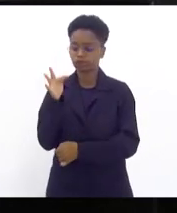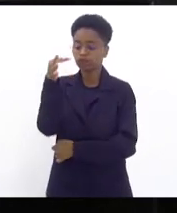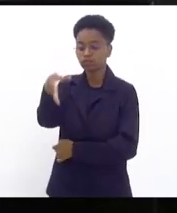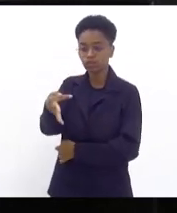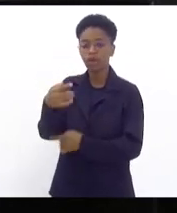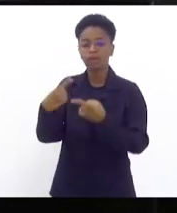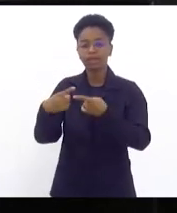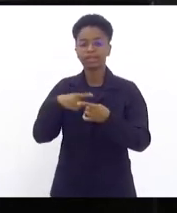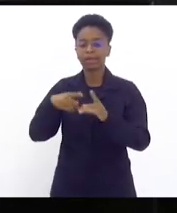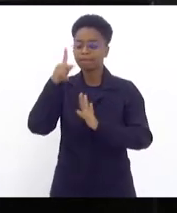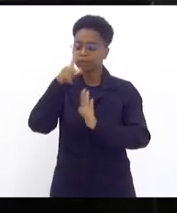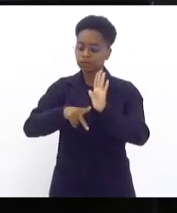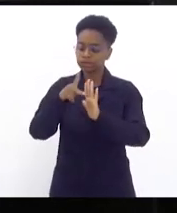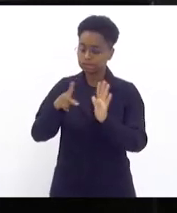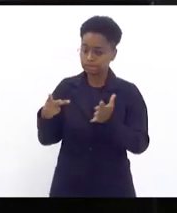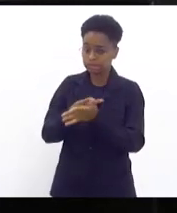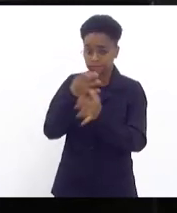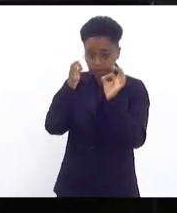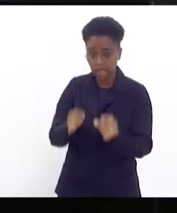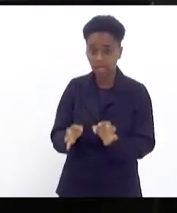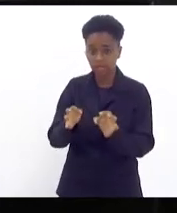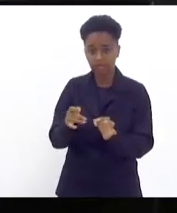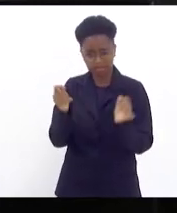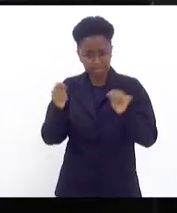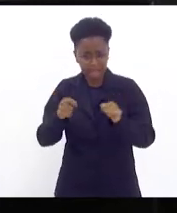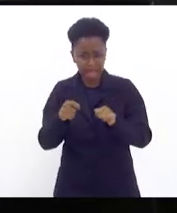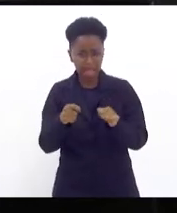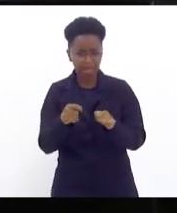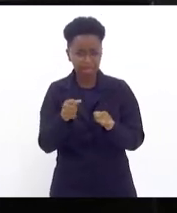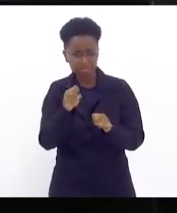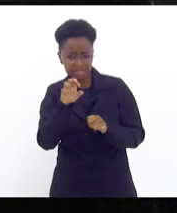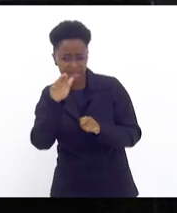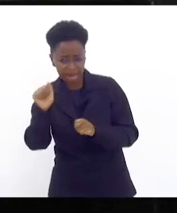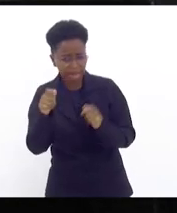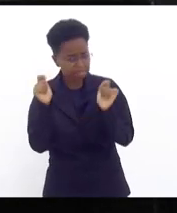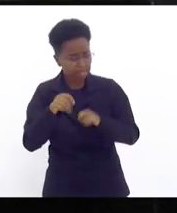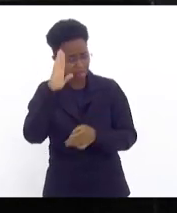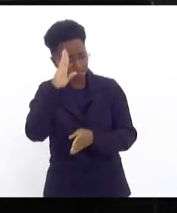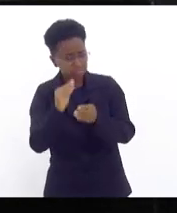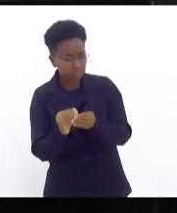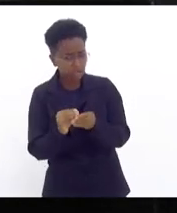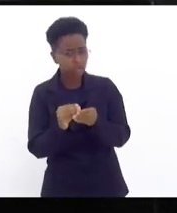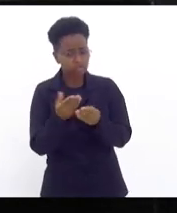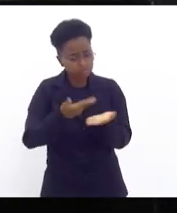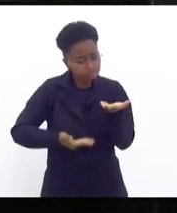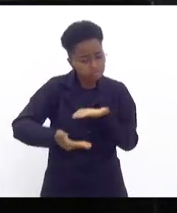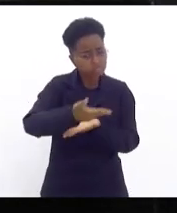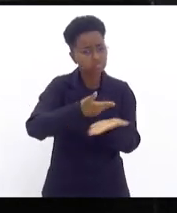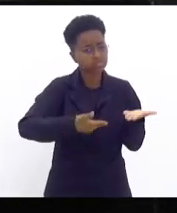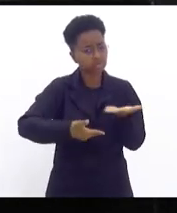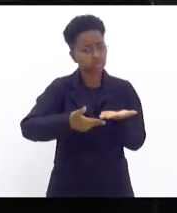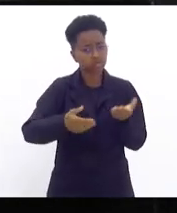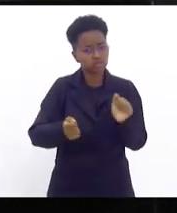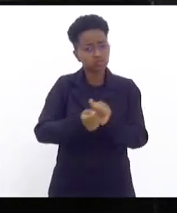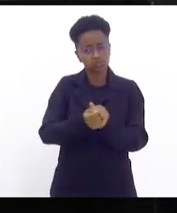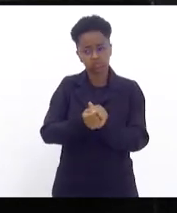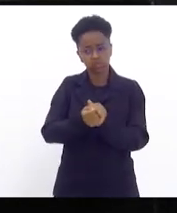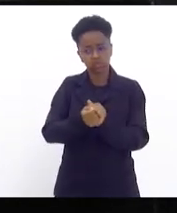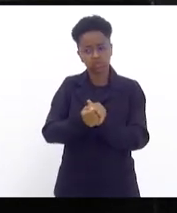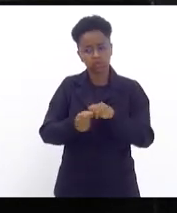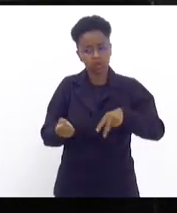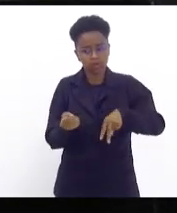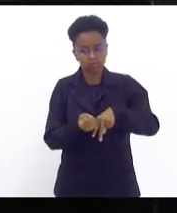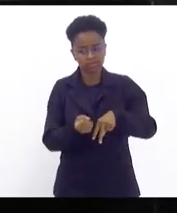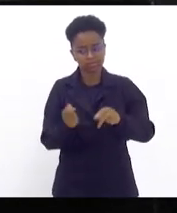certo. Será que é possível uma parceria, um entendimento com o próprio intermédio do consulado, da gente